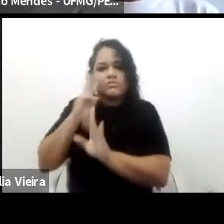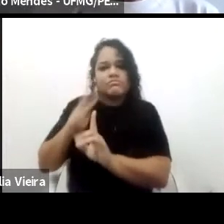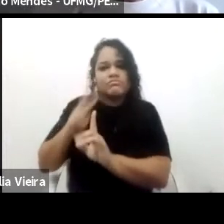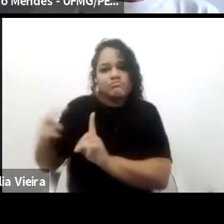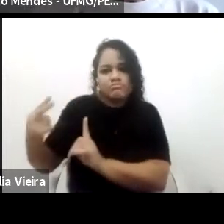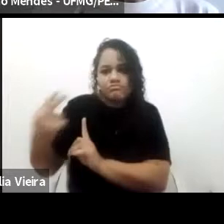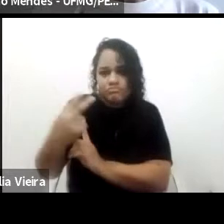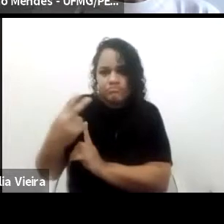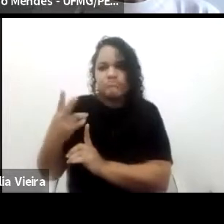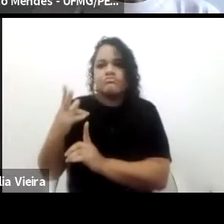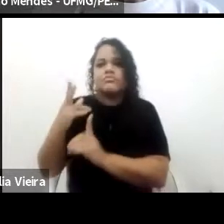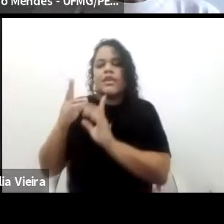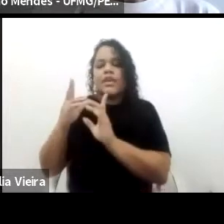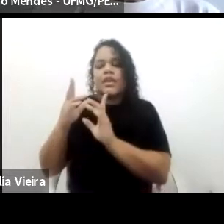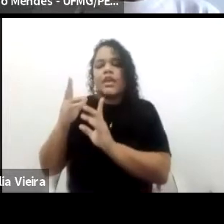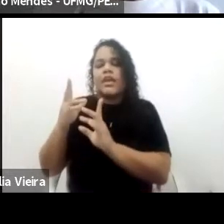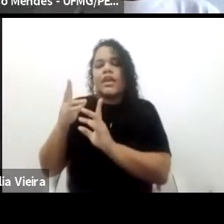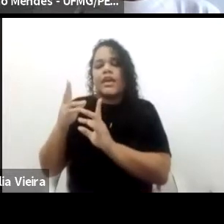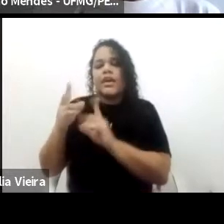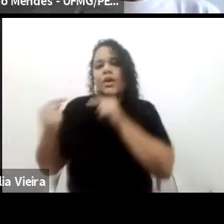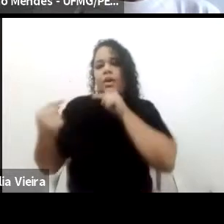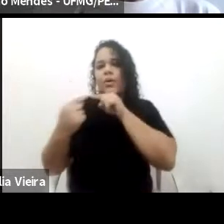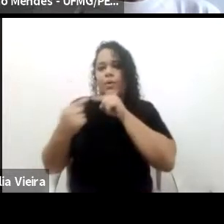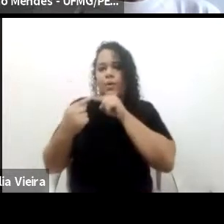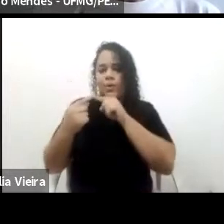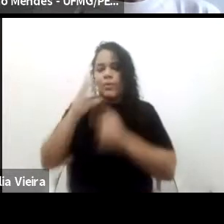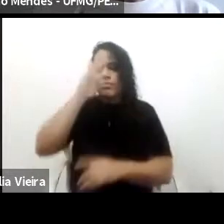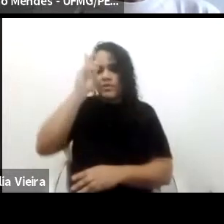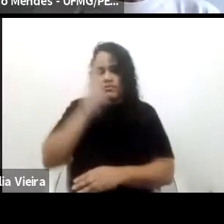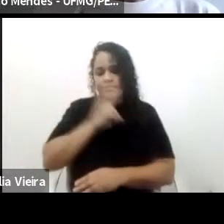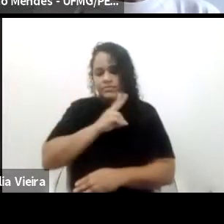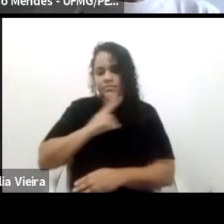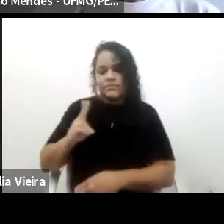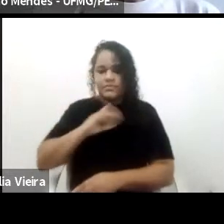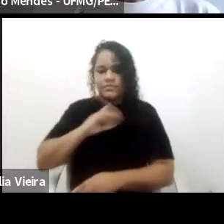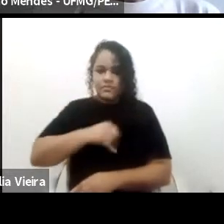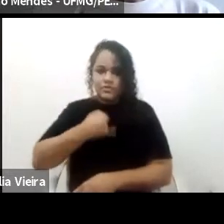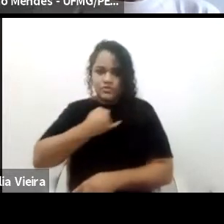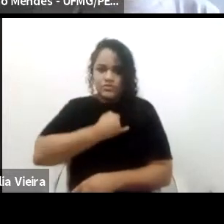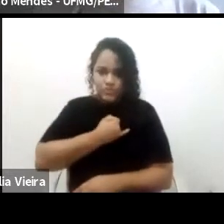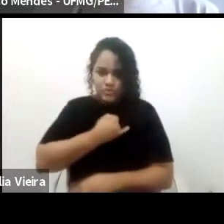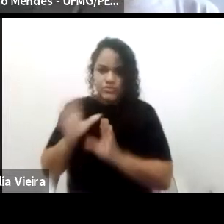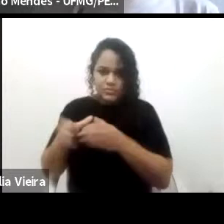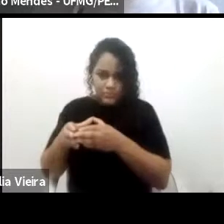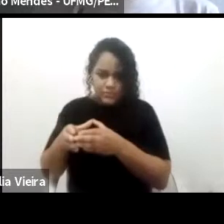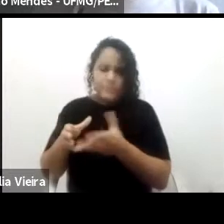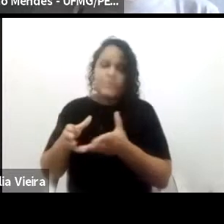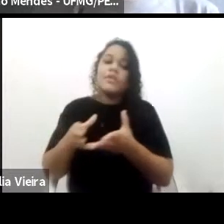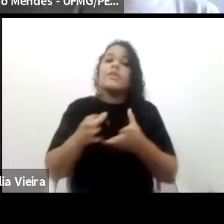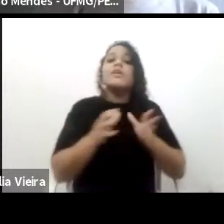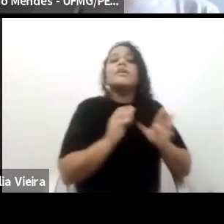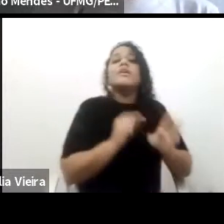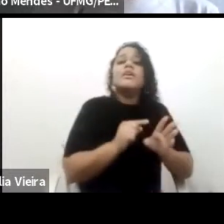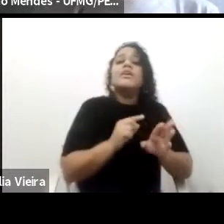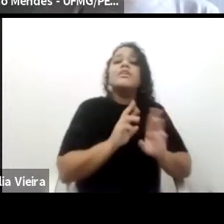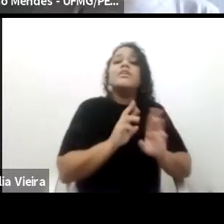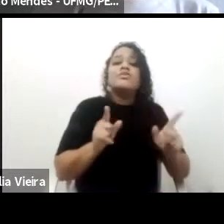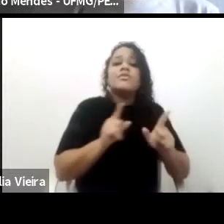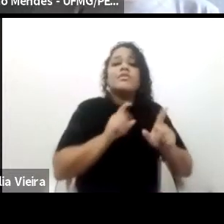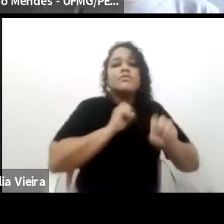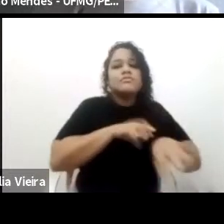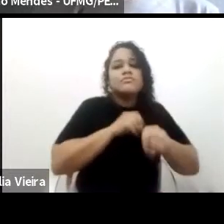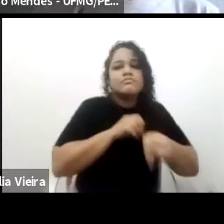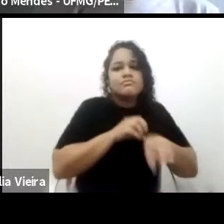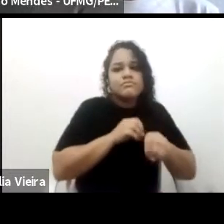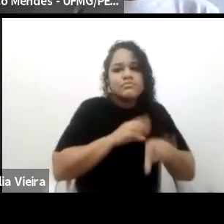desculpa, jesuíticas, e pensar naquilo que é posto para o escravo, e aí